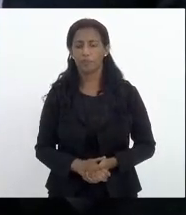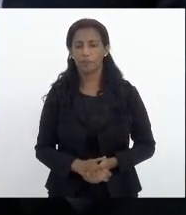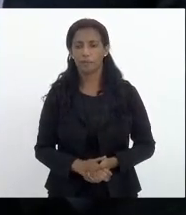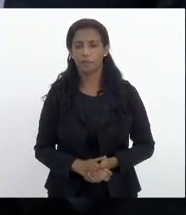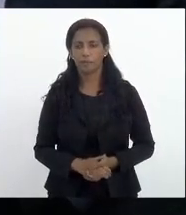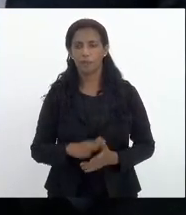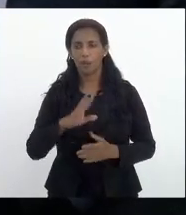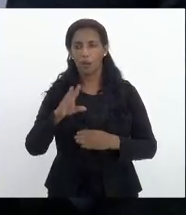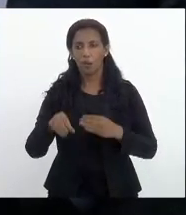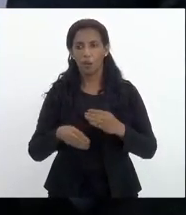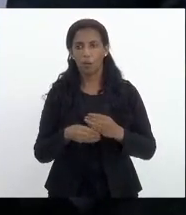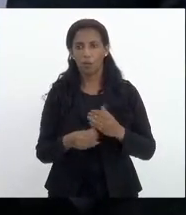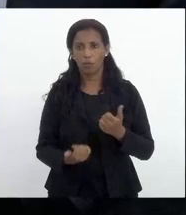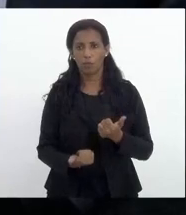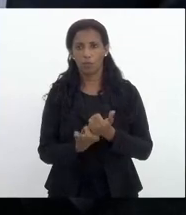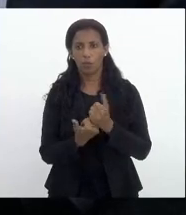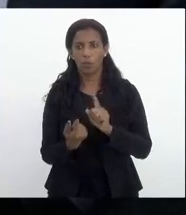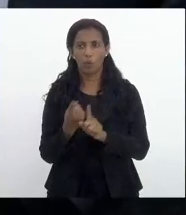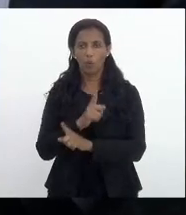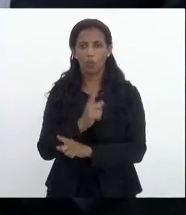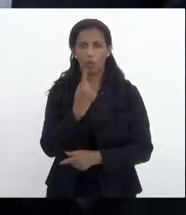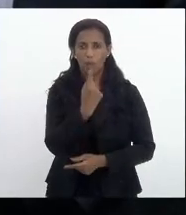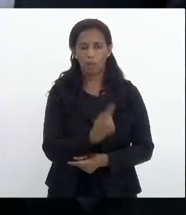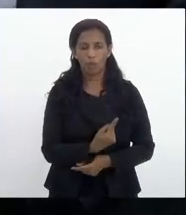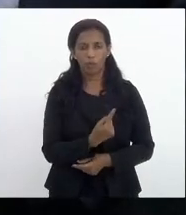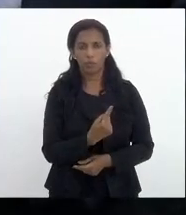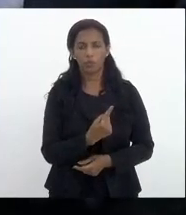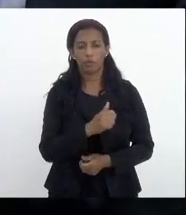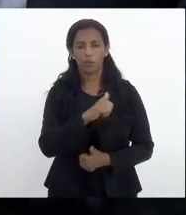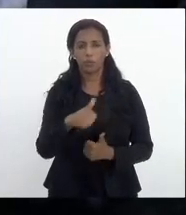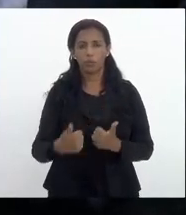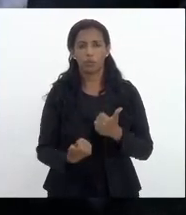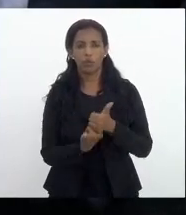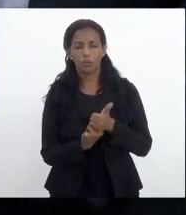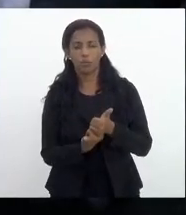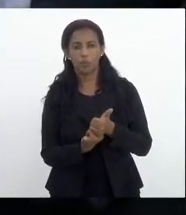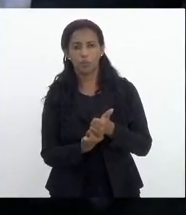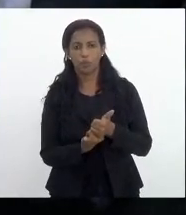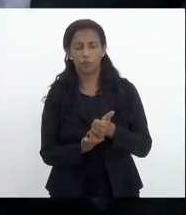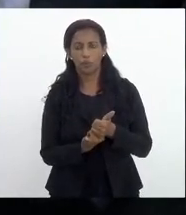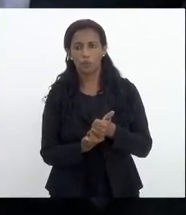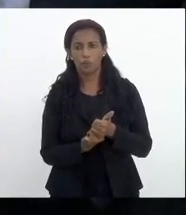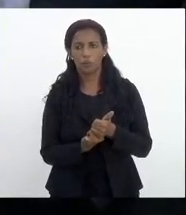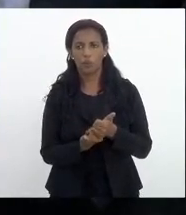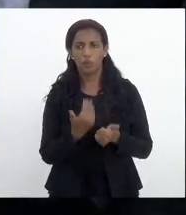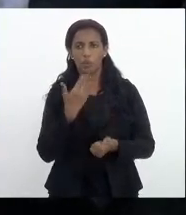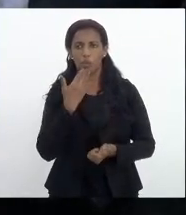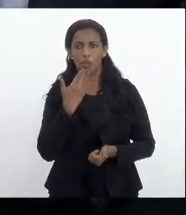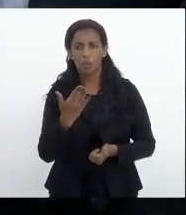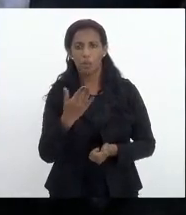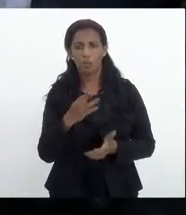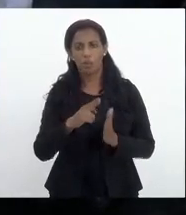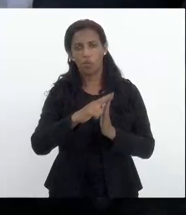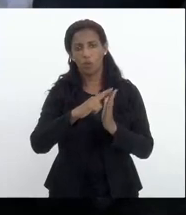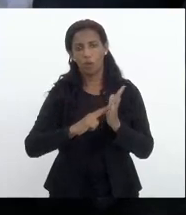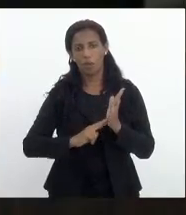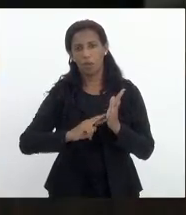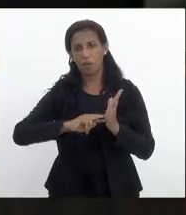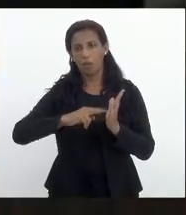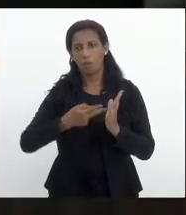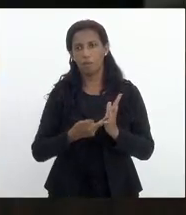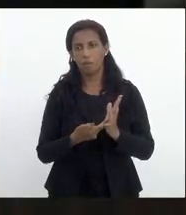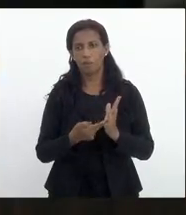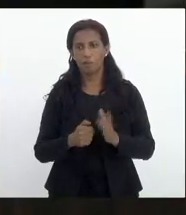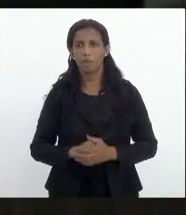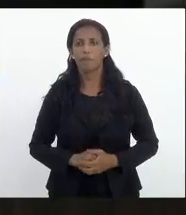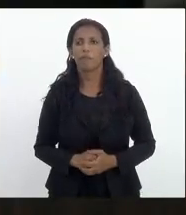concluindo por substitutivo contrário a emenda 1 concluindo por substitutivo e pedindo forma final de redação. Aqui é uma